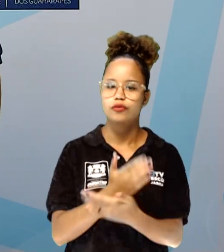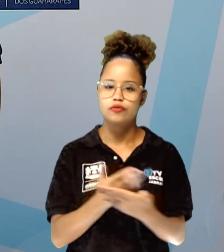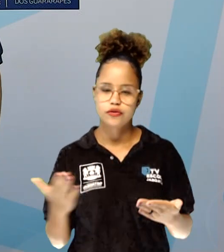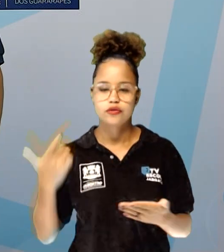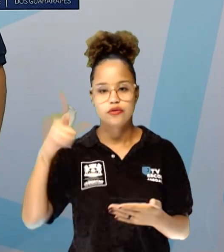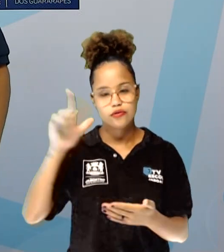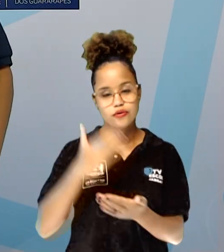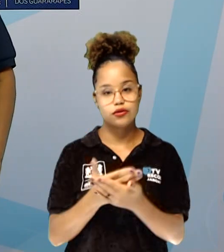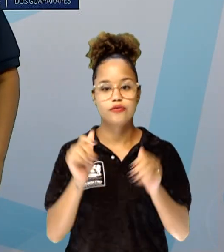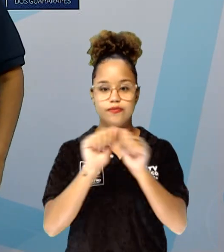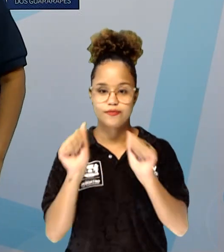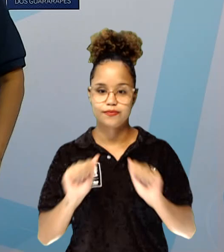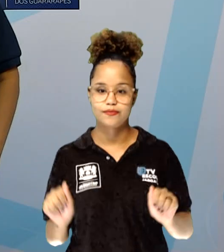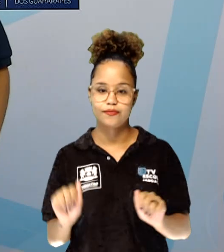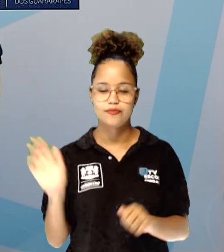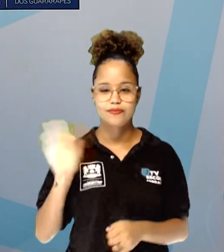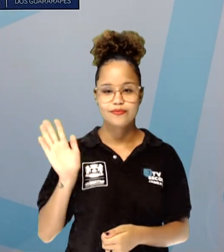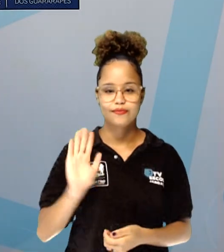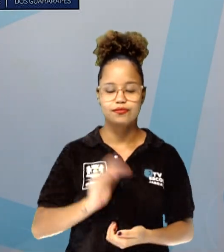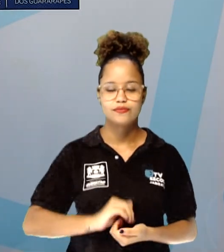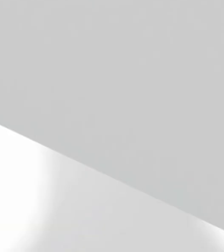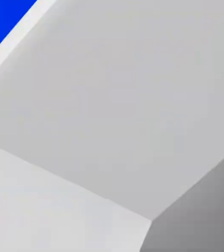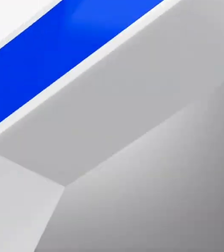próxima aula de artes. Até mais!